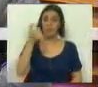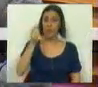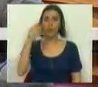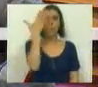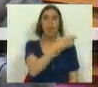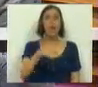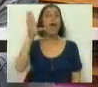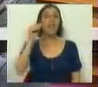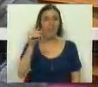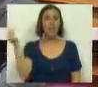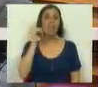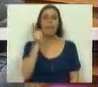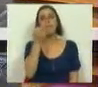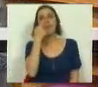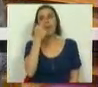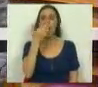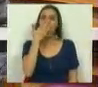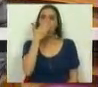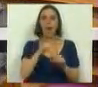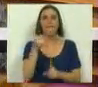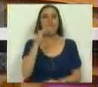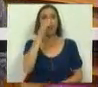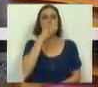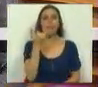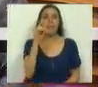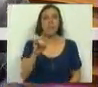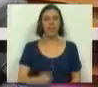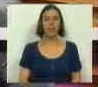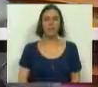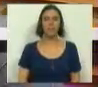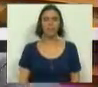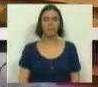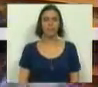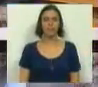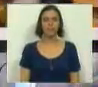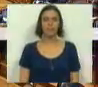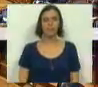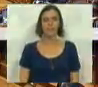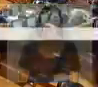de Outubro de 1910 a data preferida aparentemente é o 28 de Maio de 1926. Aplausos.